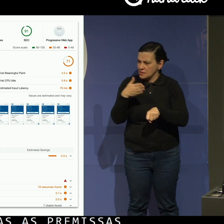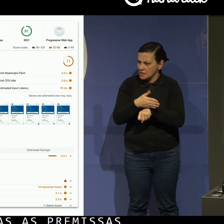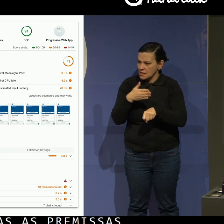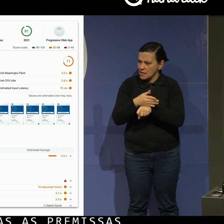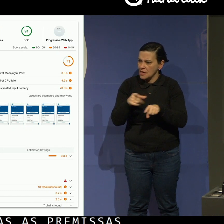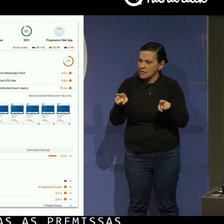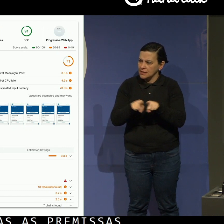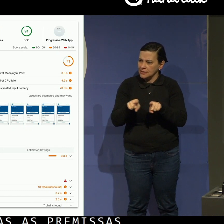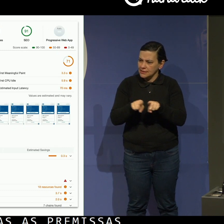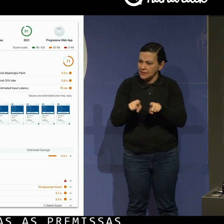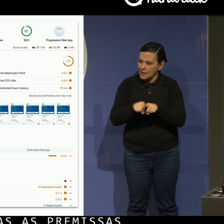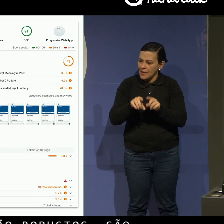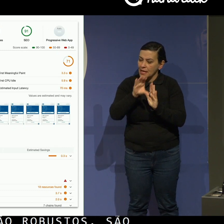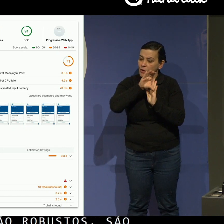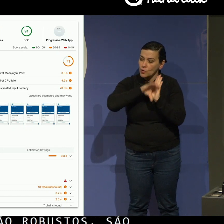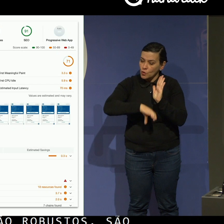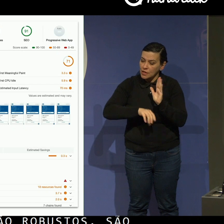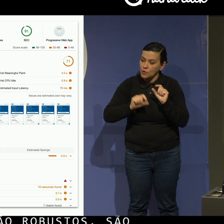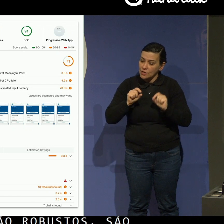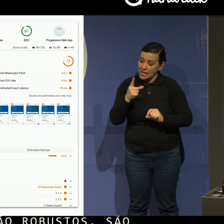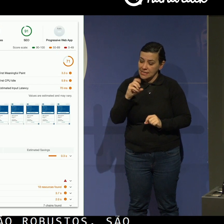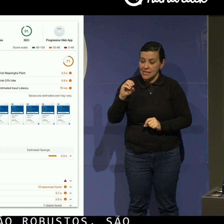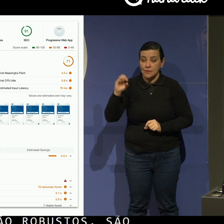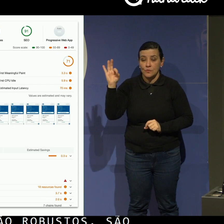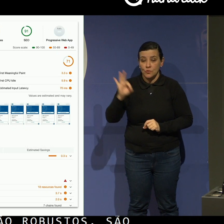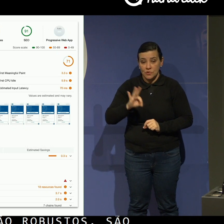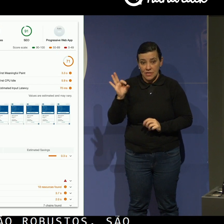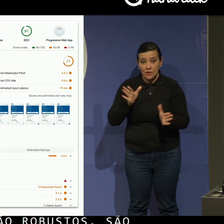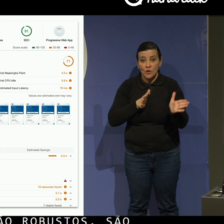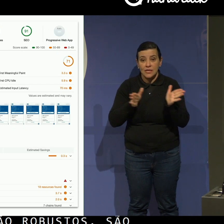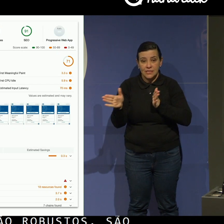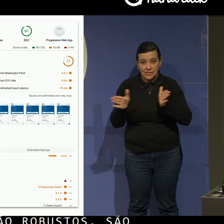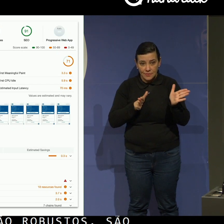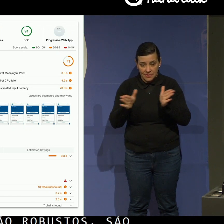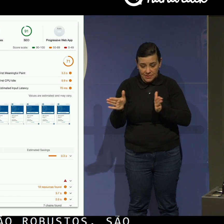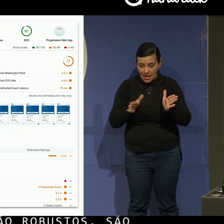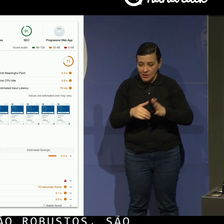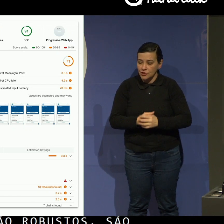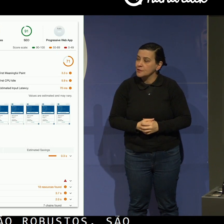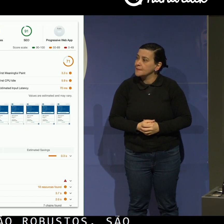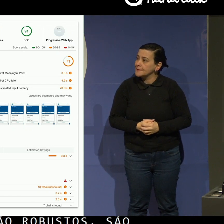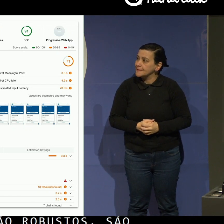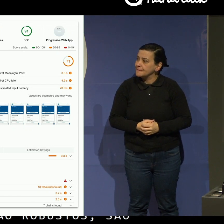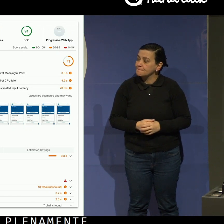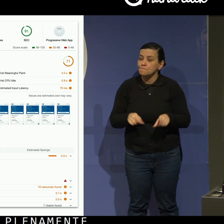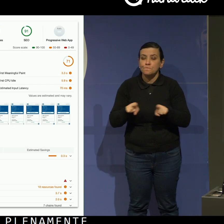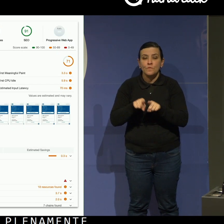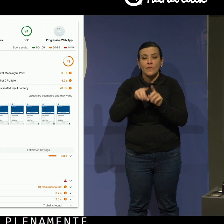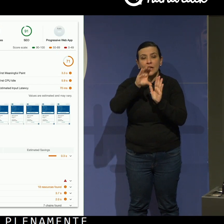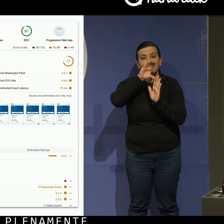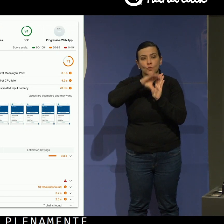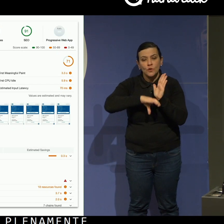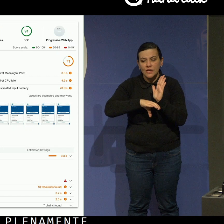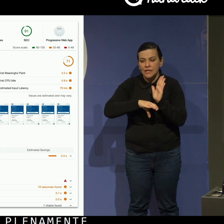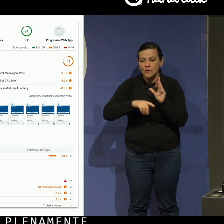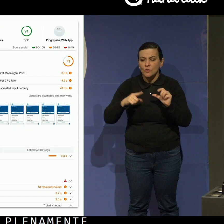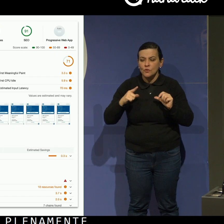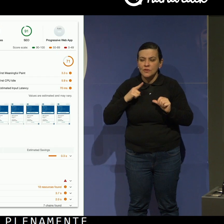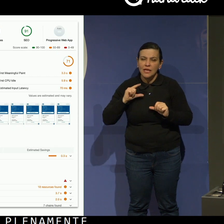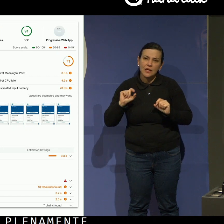currículo, ele teve 100% de acessibilidade pela UDIs, que é a imagem que mostrando aí. E nesse currículo também a gente